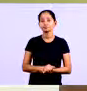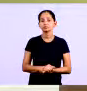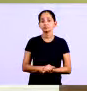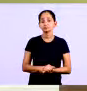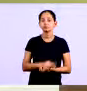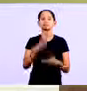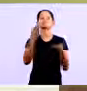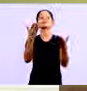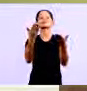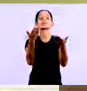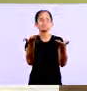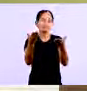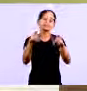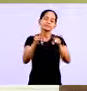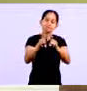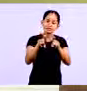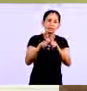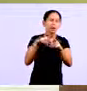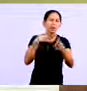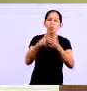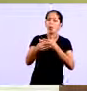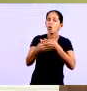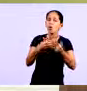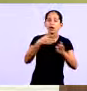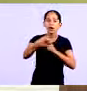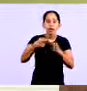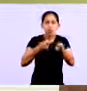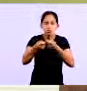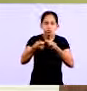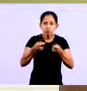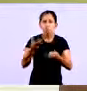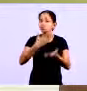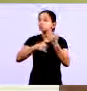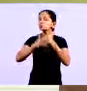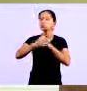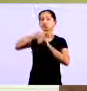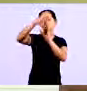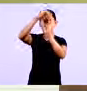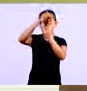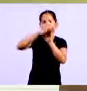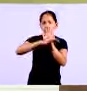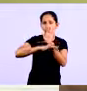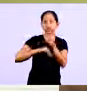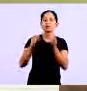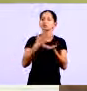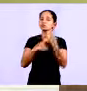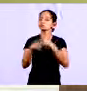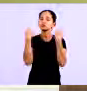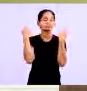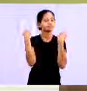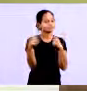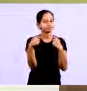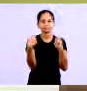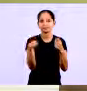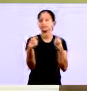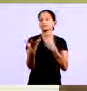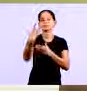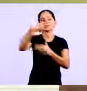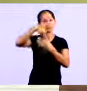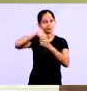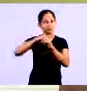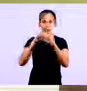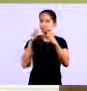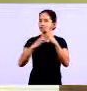E contas a pagar Contas a receber Qualquer uma das ferramentas Os controles Essas ferramentas de controle São essenciais para a empresa São, sim Porque